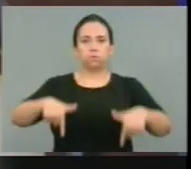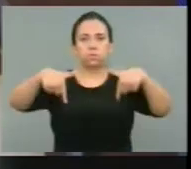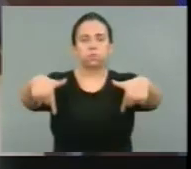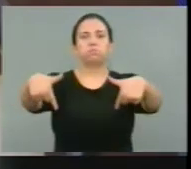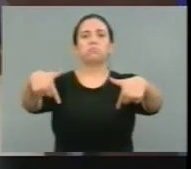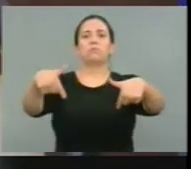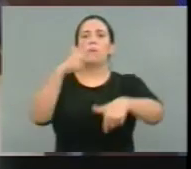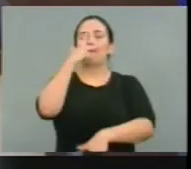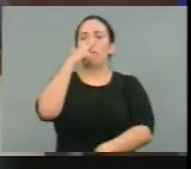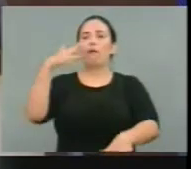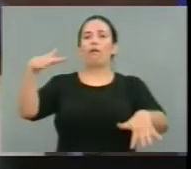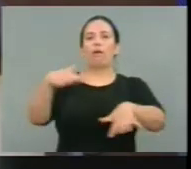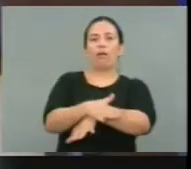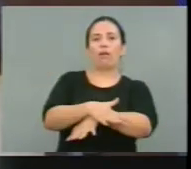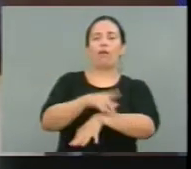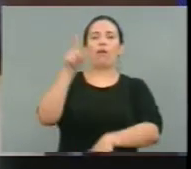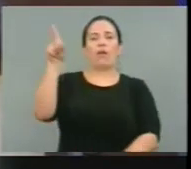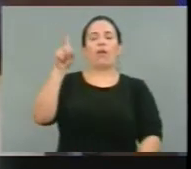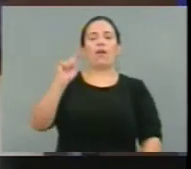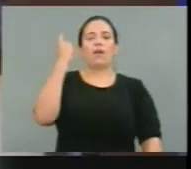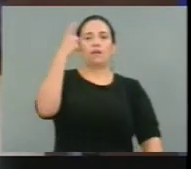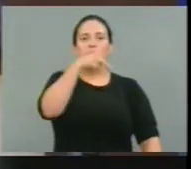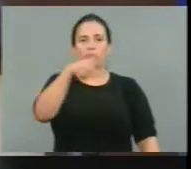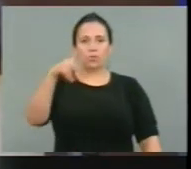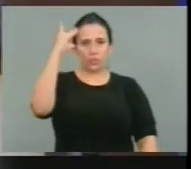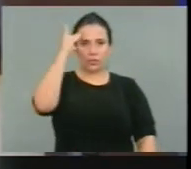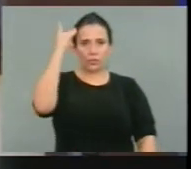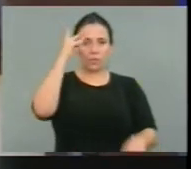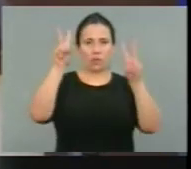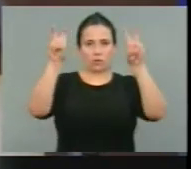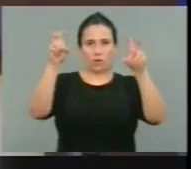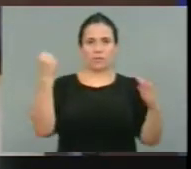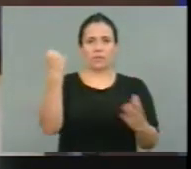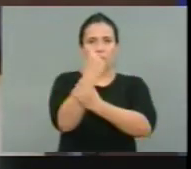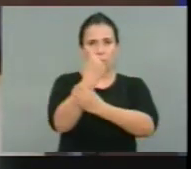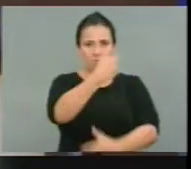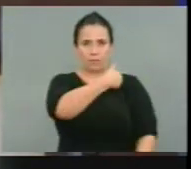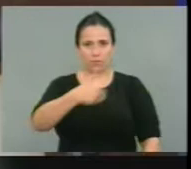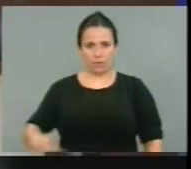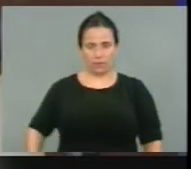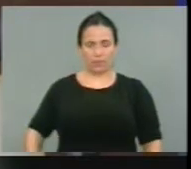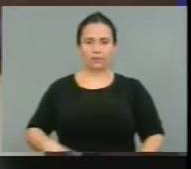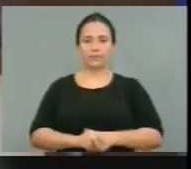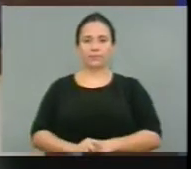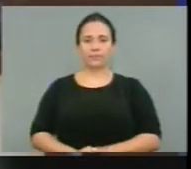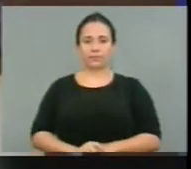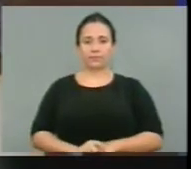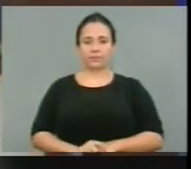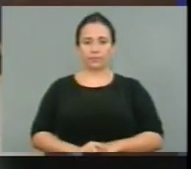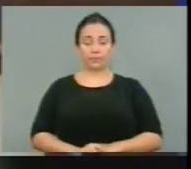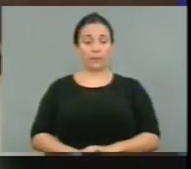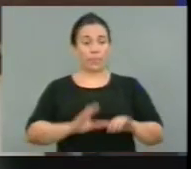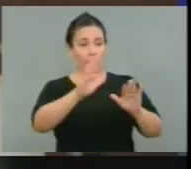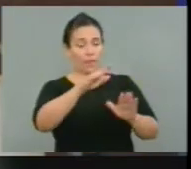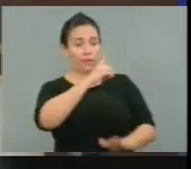inapetência do governo Dilma em matéria de segurança pública. Deputado Carlos Felipe, se há